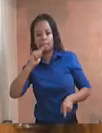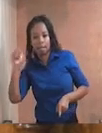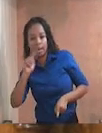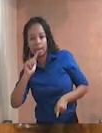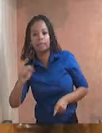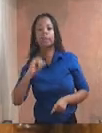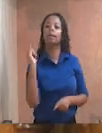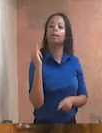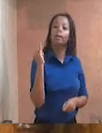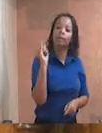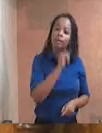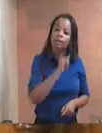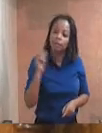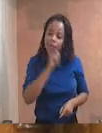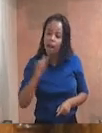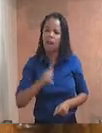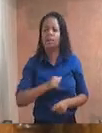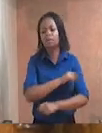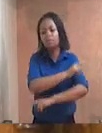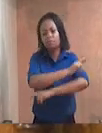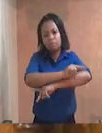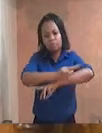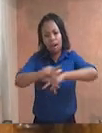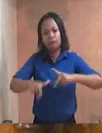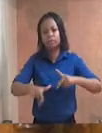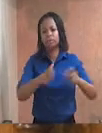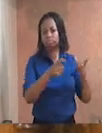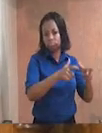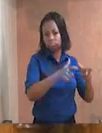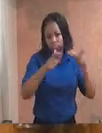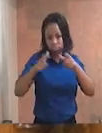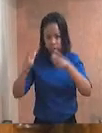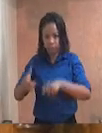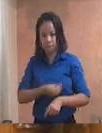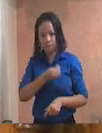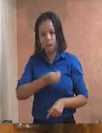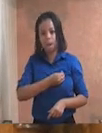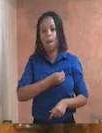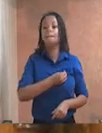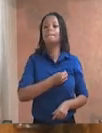comunidades fundadas ou visitadas por São Paulo apóstolo.